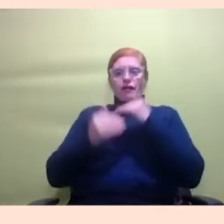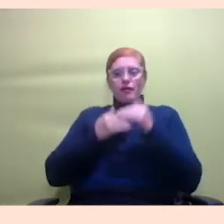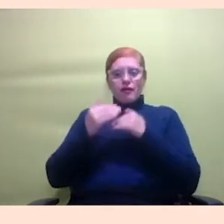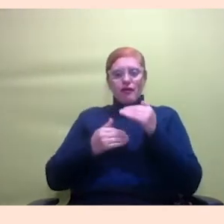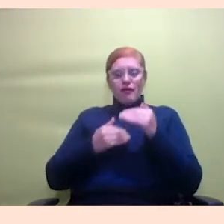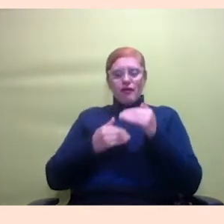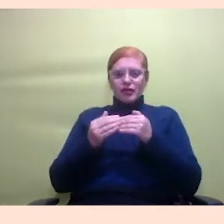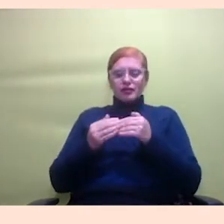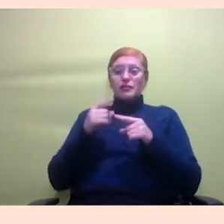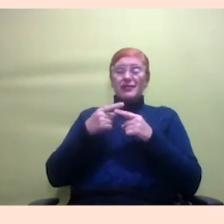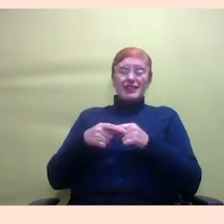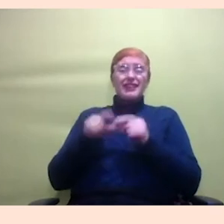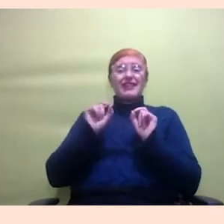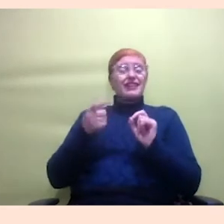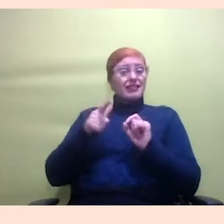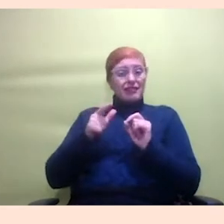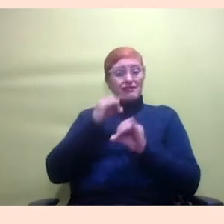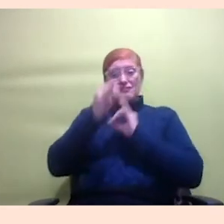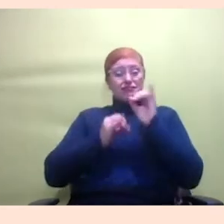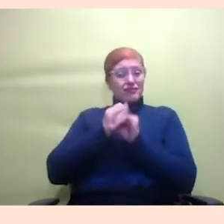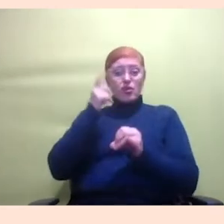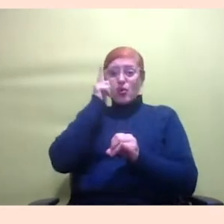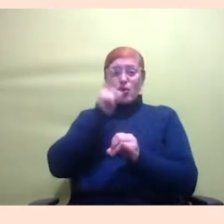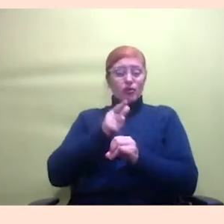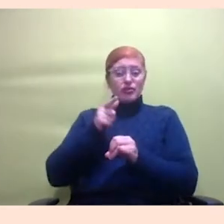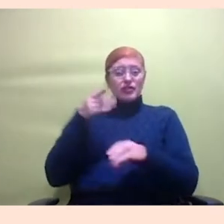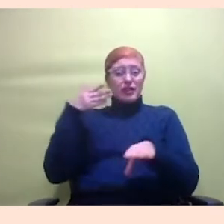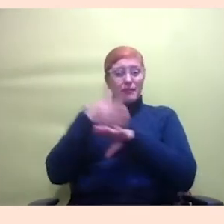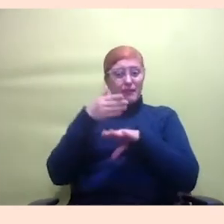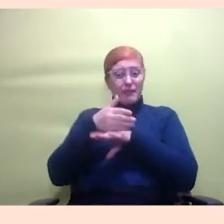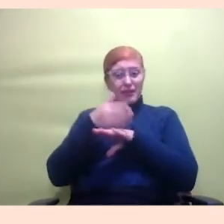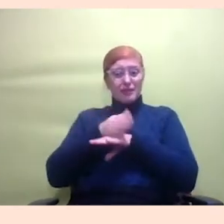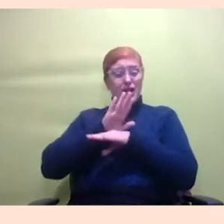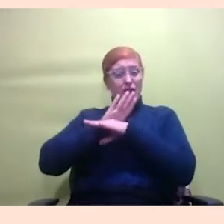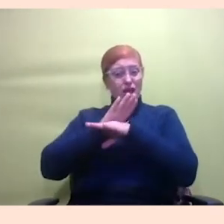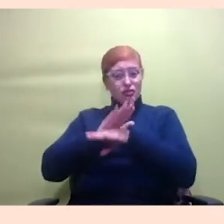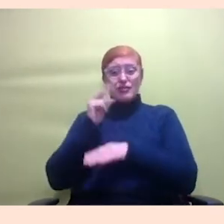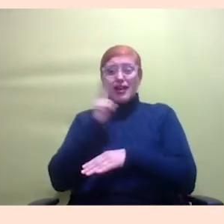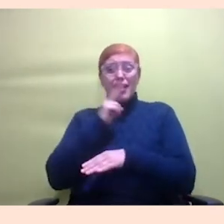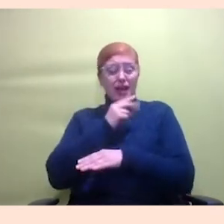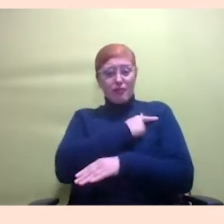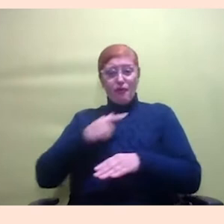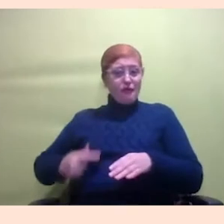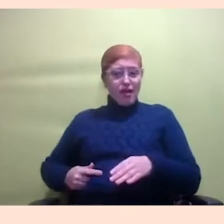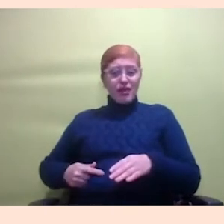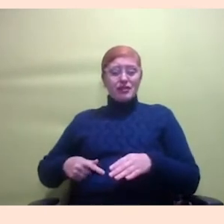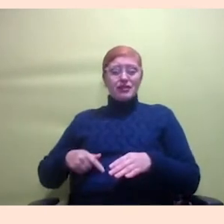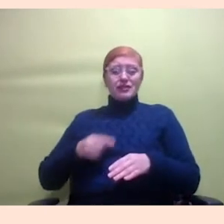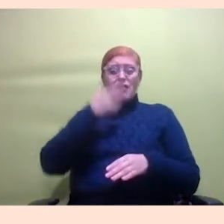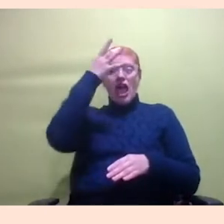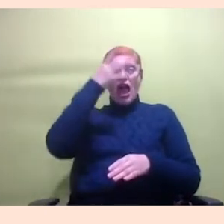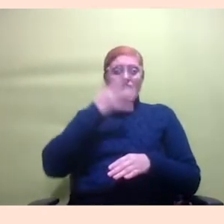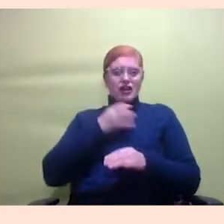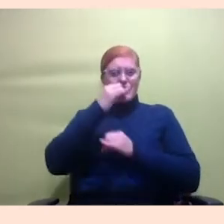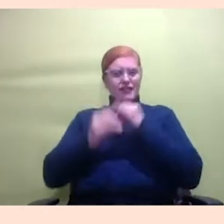emergencial então isso é muito grave está matando gente a falta de internet então não dá para a gente achar que internet é privilégio não, a internet